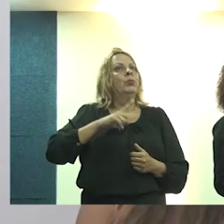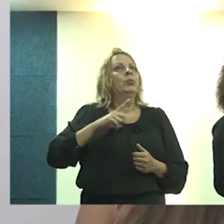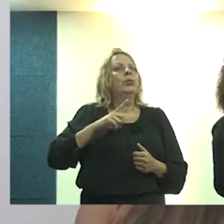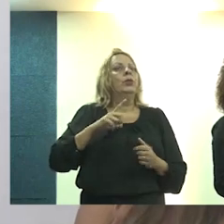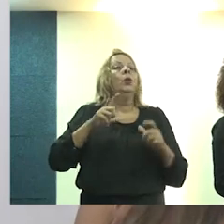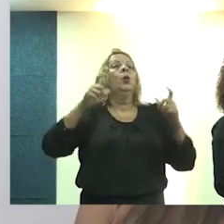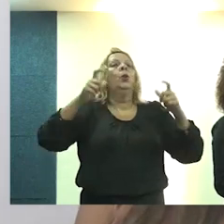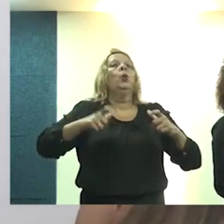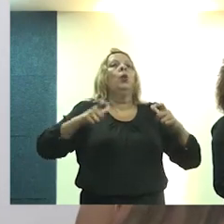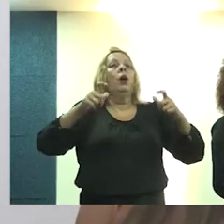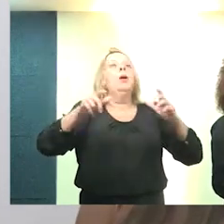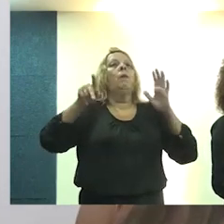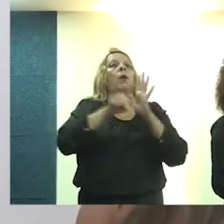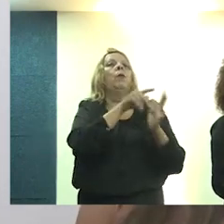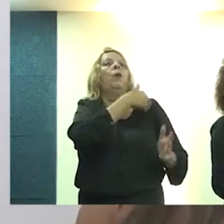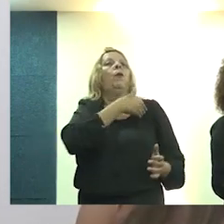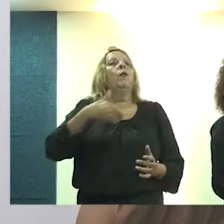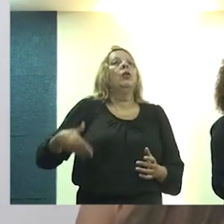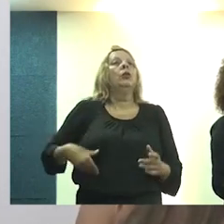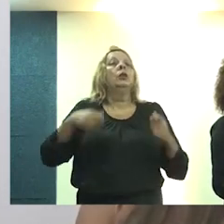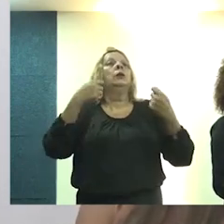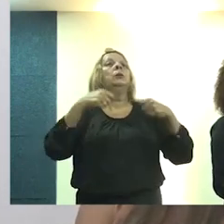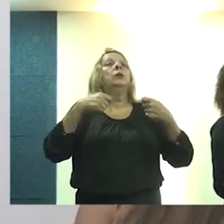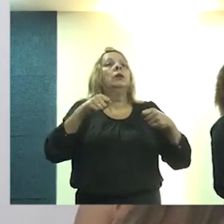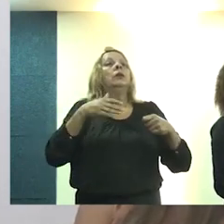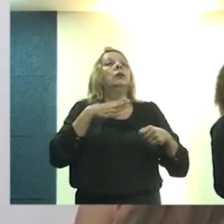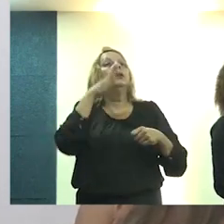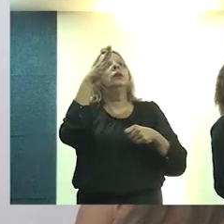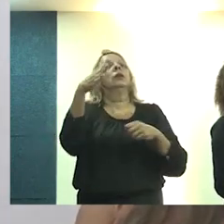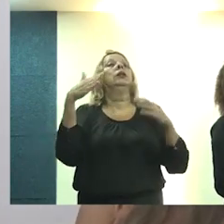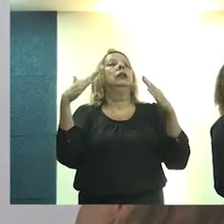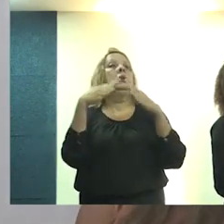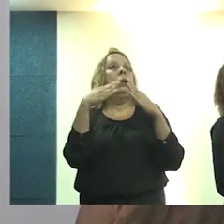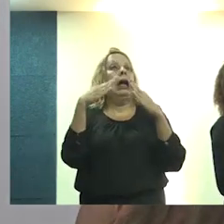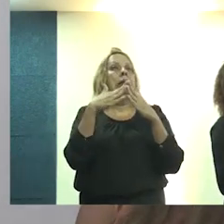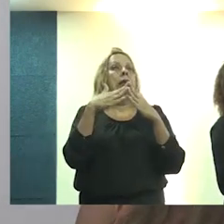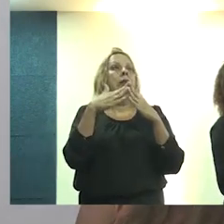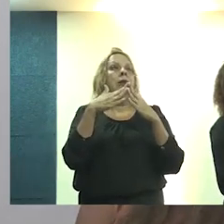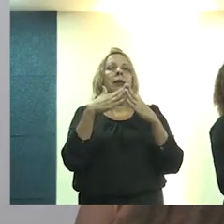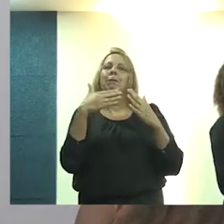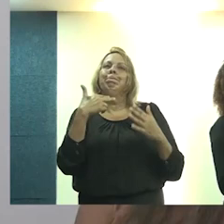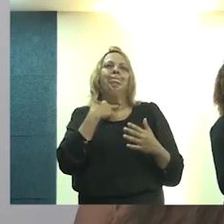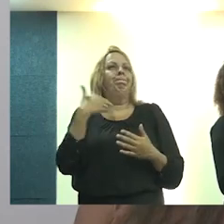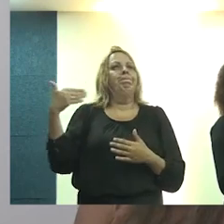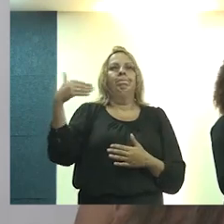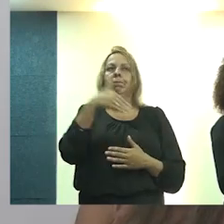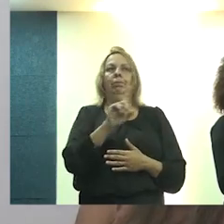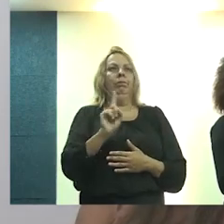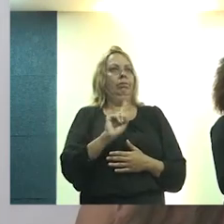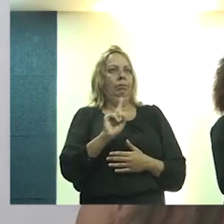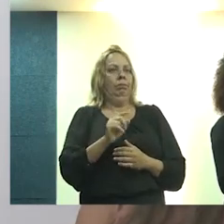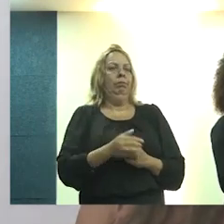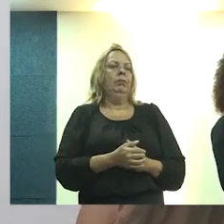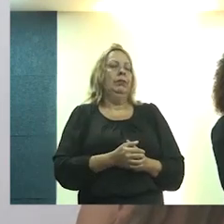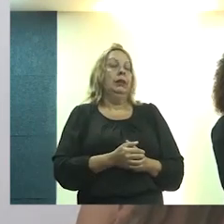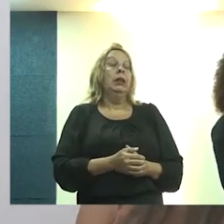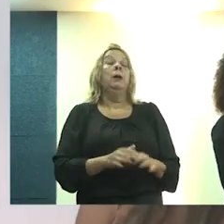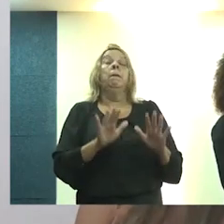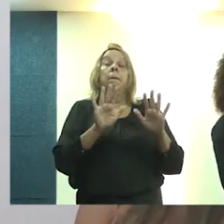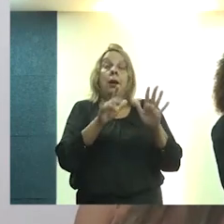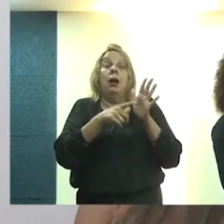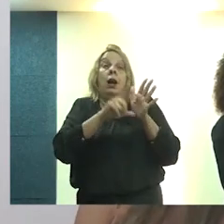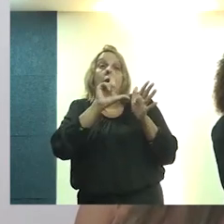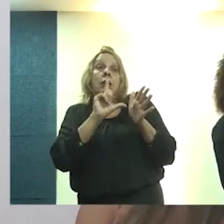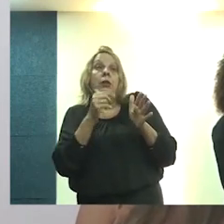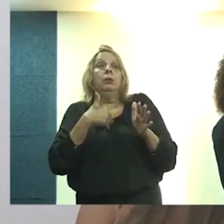Olímpio Campos, precisava se dirigir até a sua residência, que o impediu de estar aqui. Mas, não